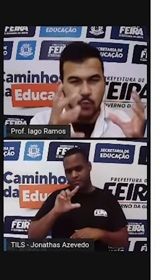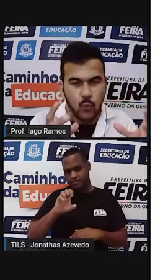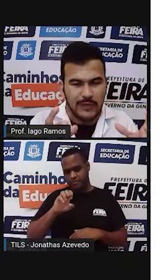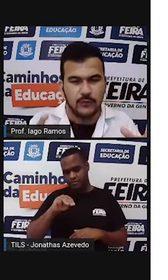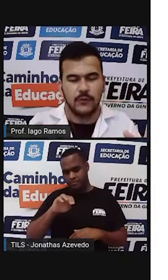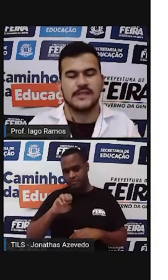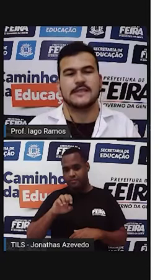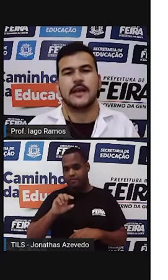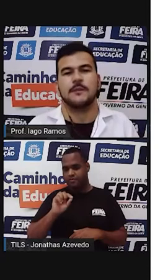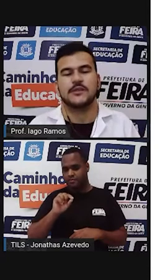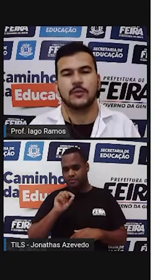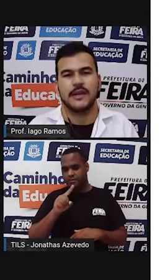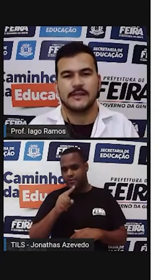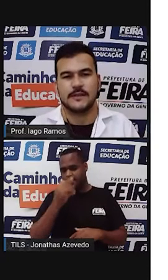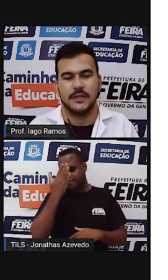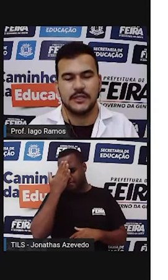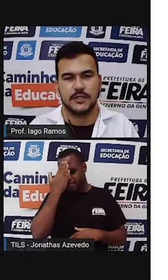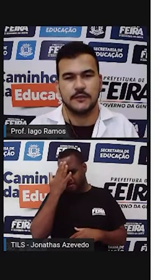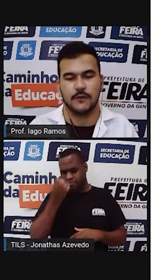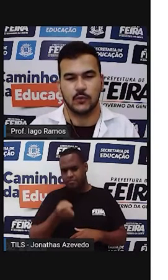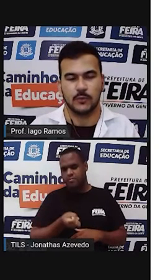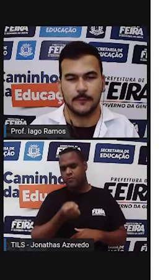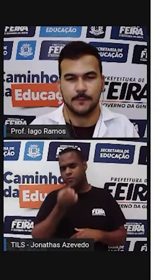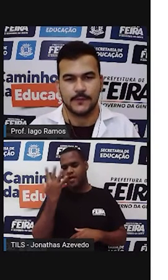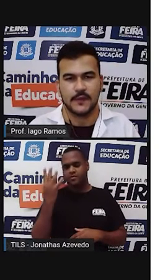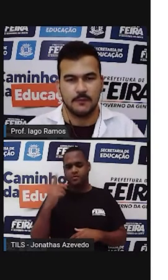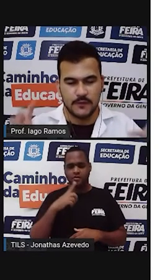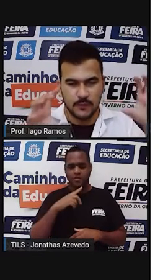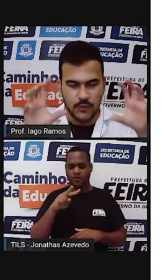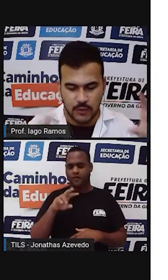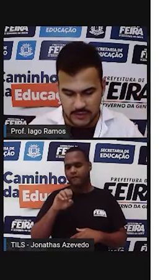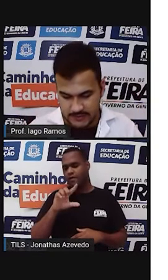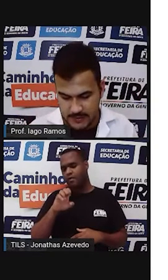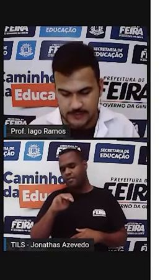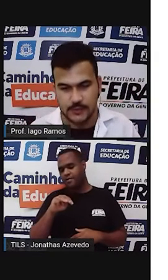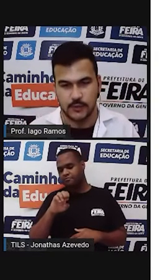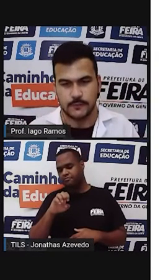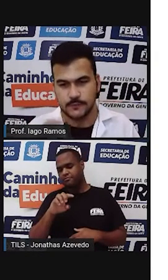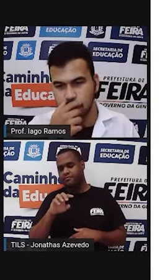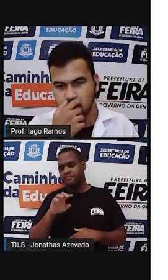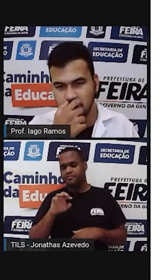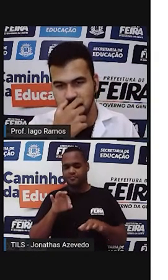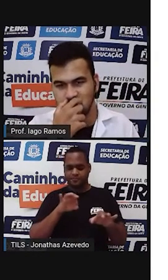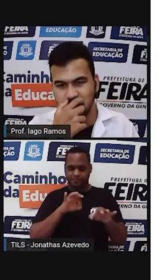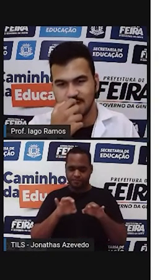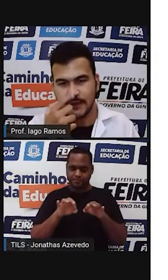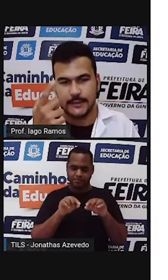você sabe sobre essas medidas de volume. Mas vamos organizar assim, ó.